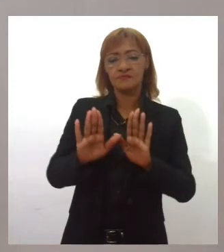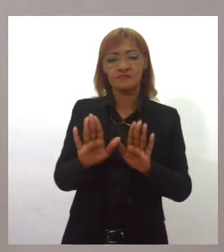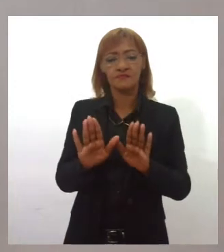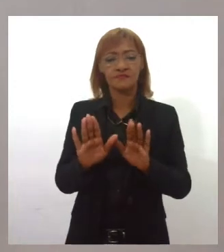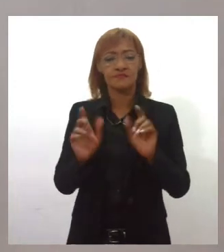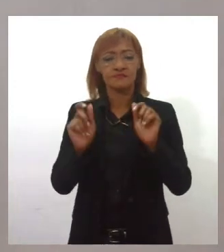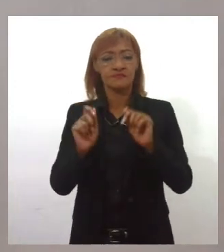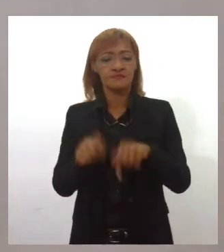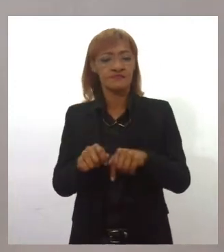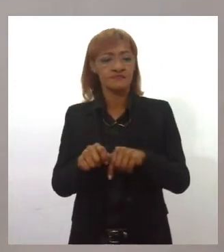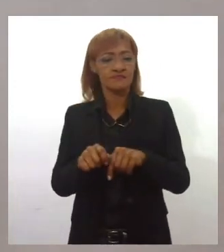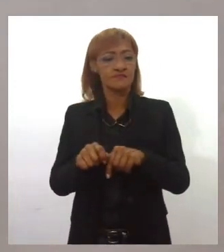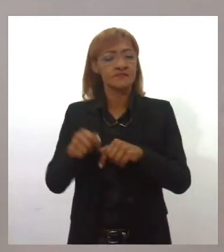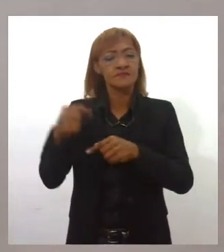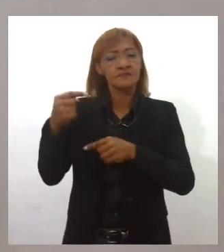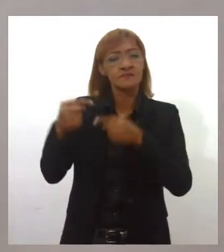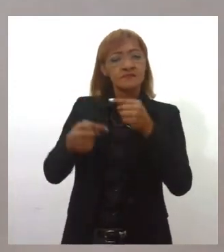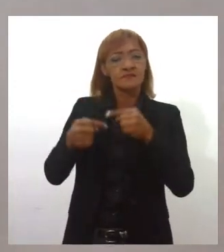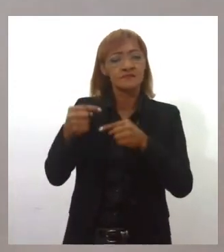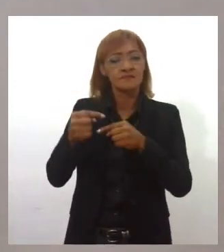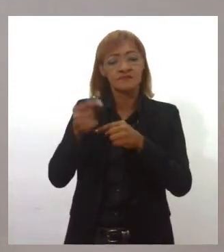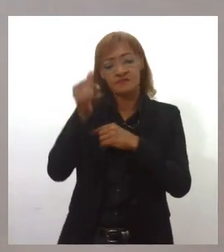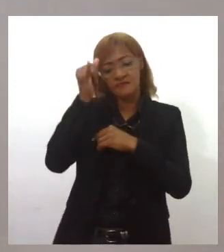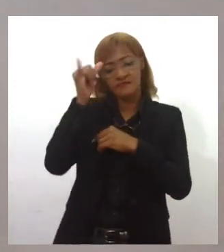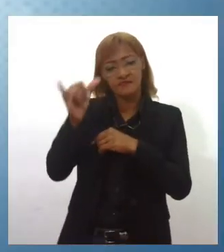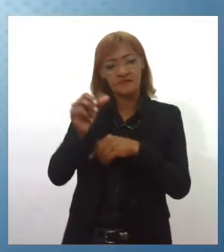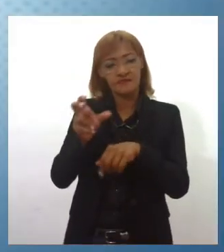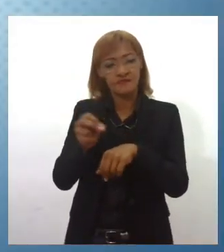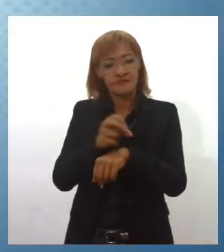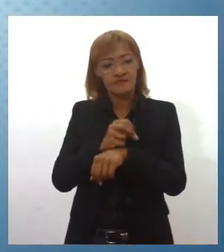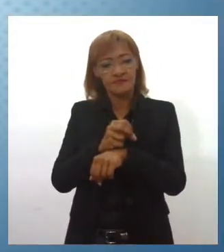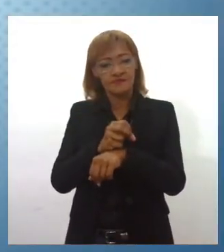essa discussão sobre a prevenção do câncer de pele.